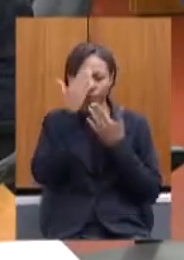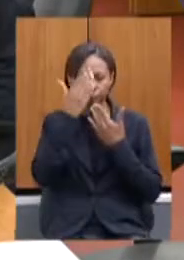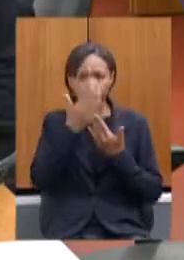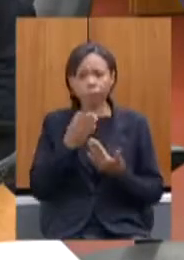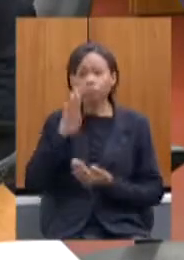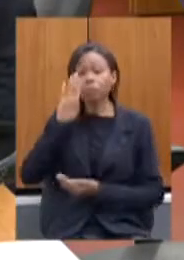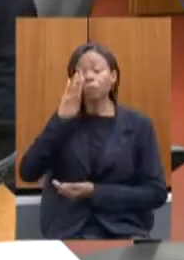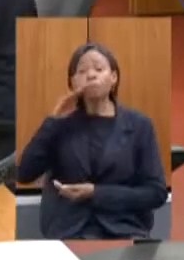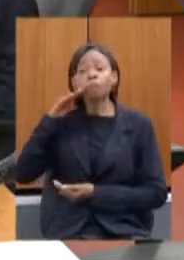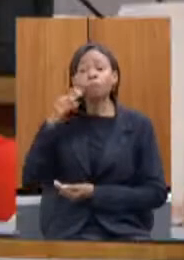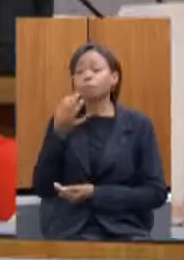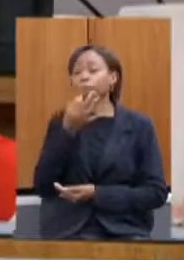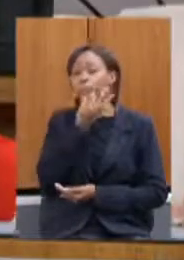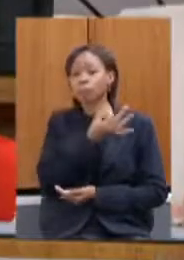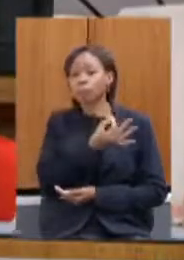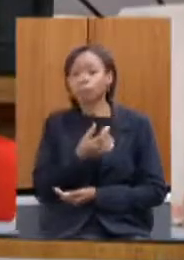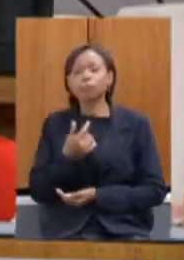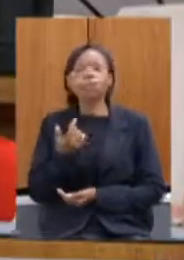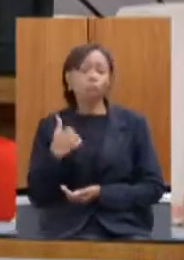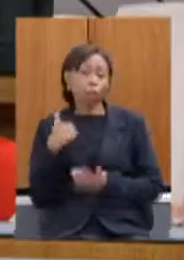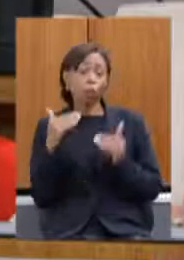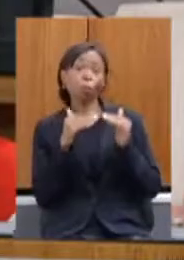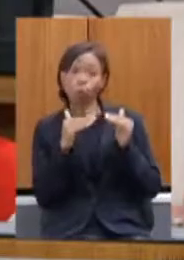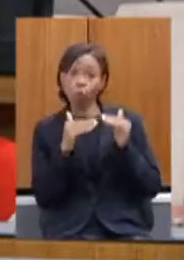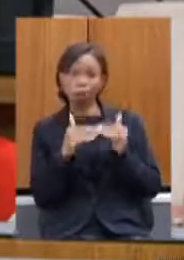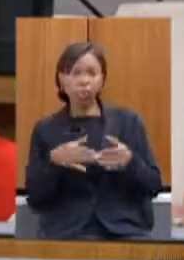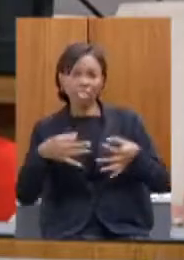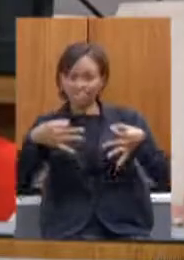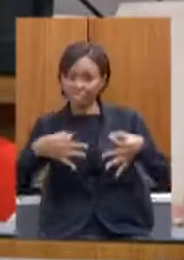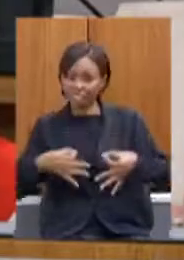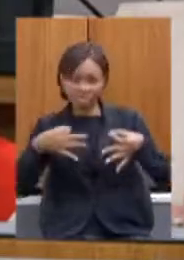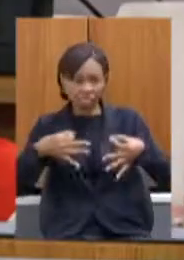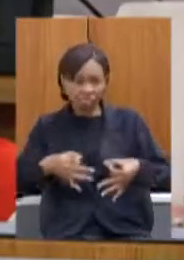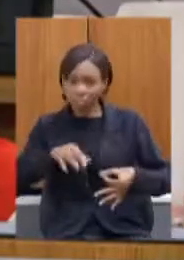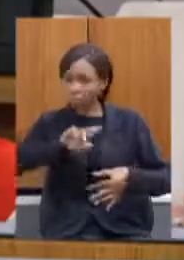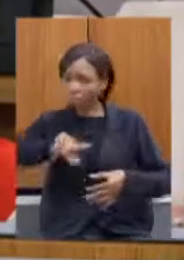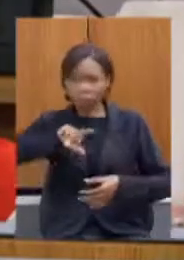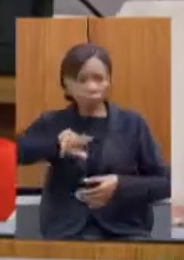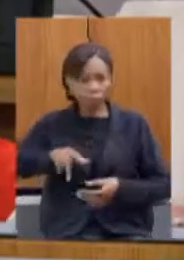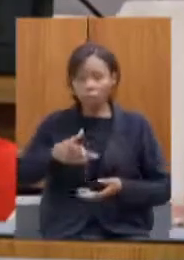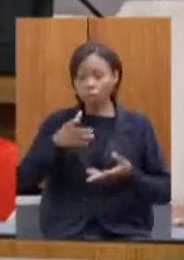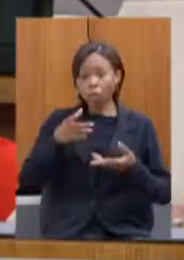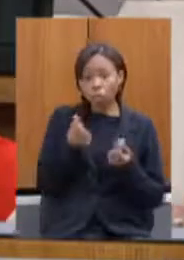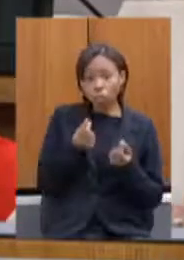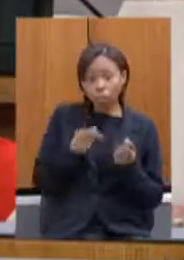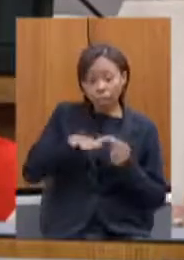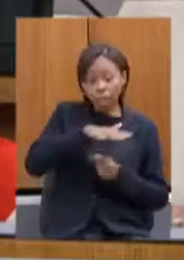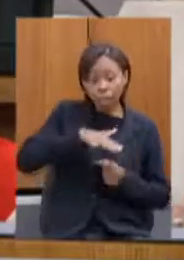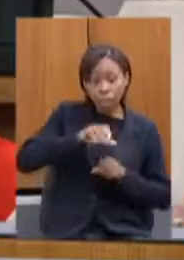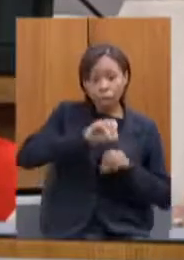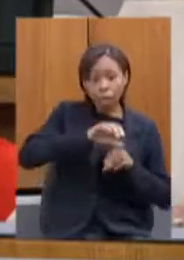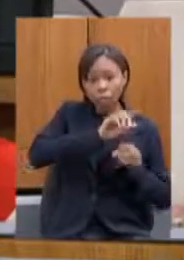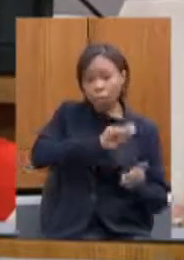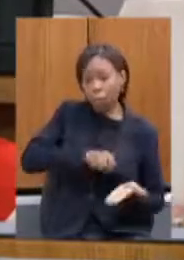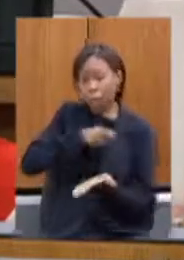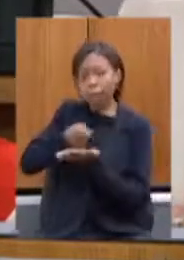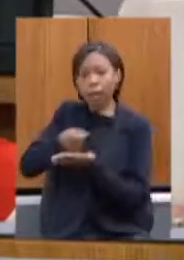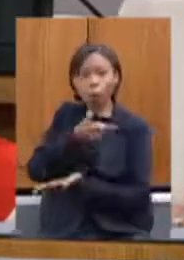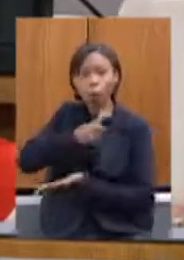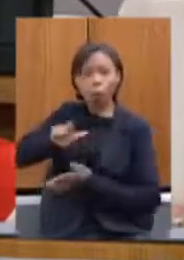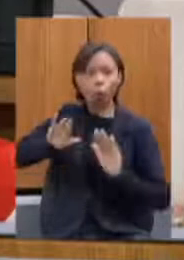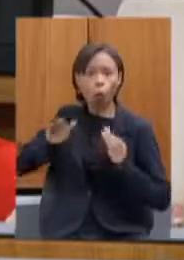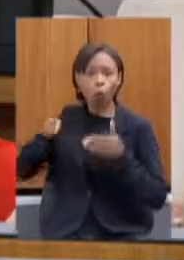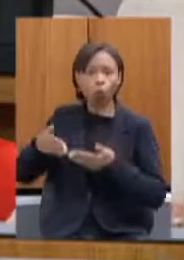Beatriz eu concordo secretário não é nada razoável pegar o dinheiro da educação e pagar outras questões não é nada razoável pegar o dinheiro da